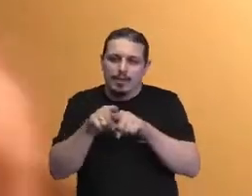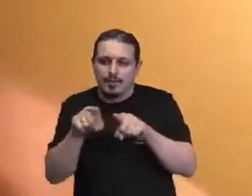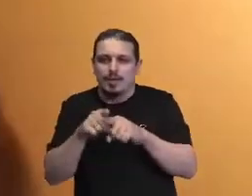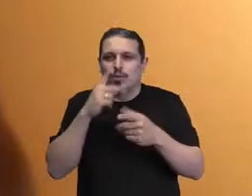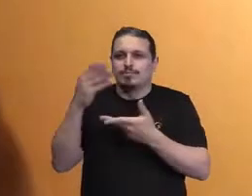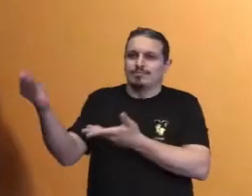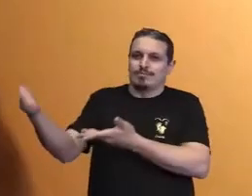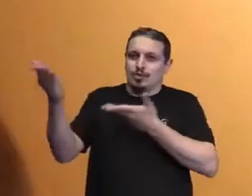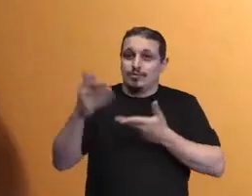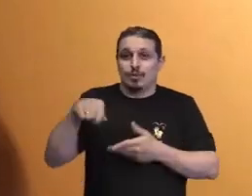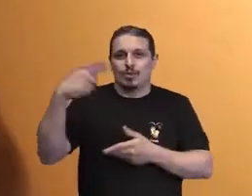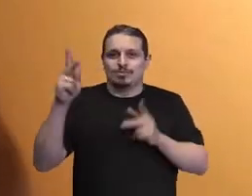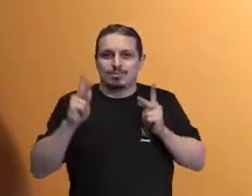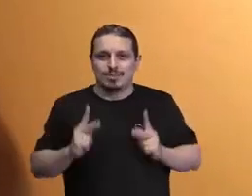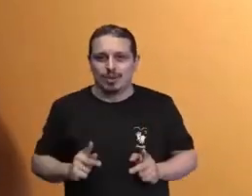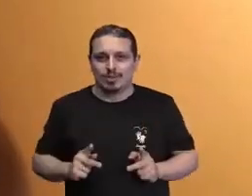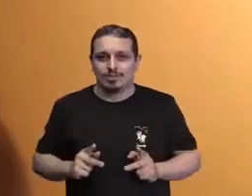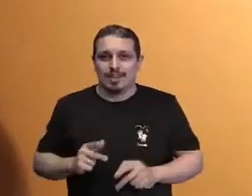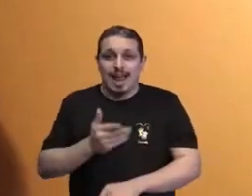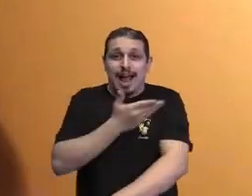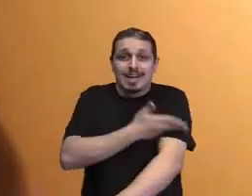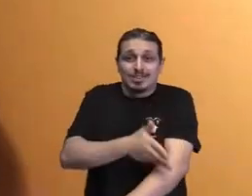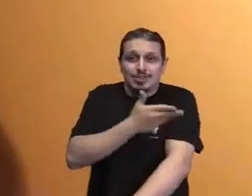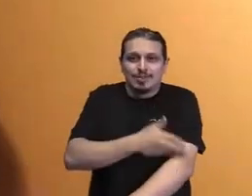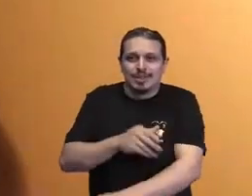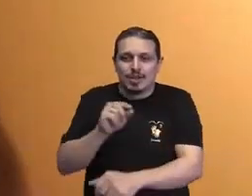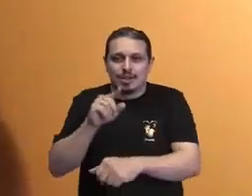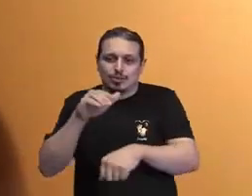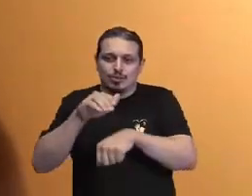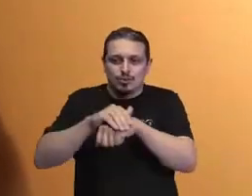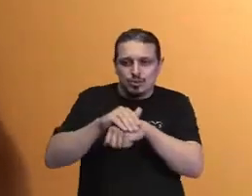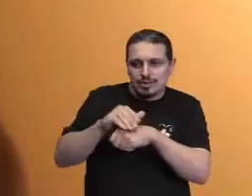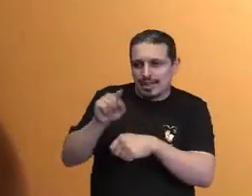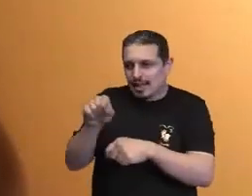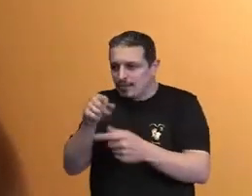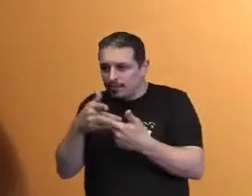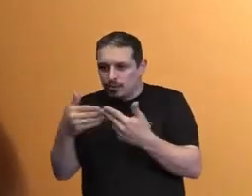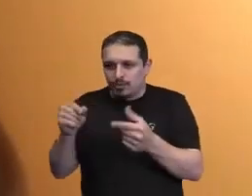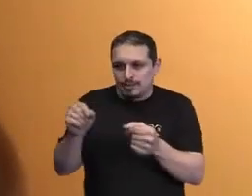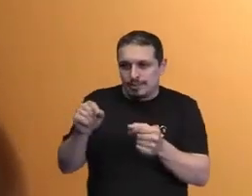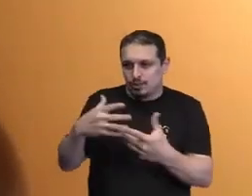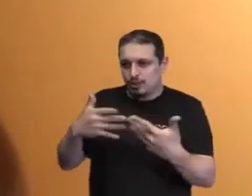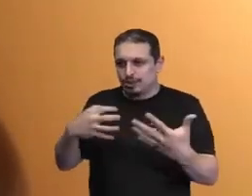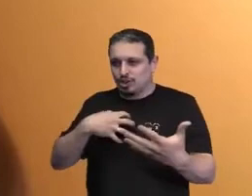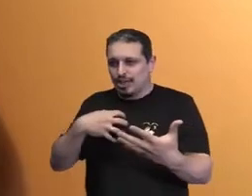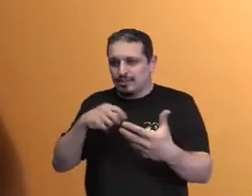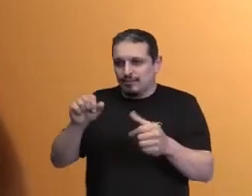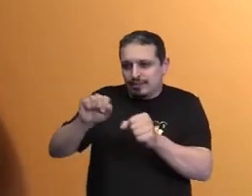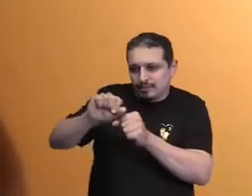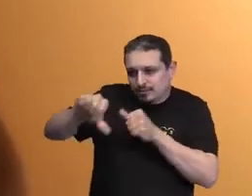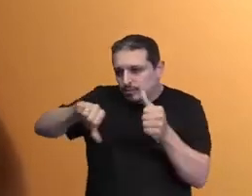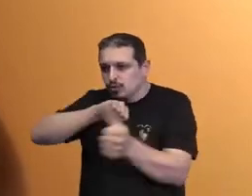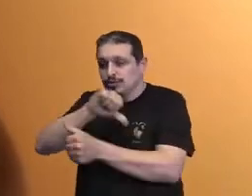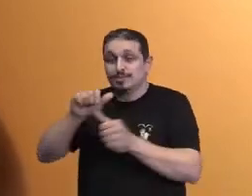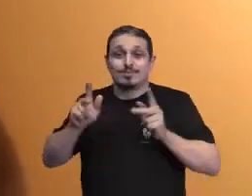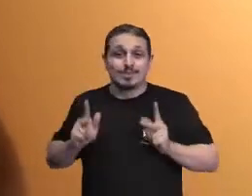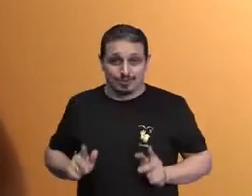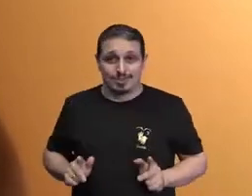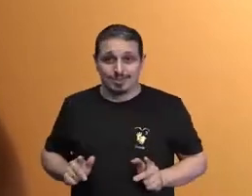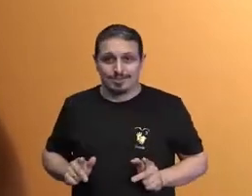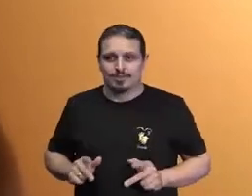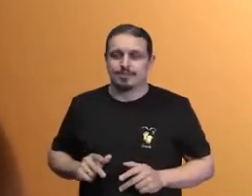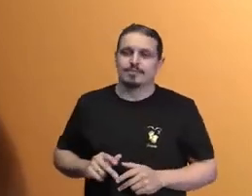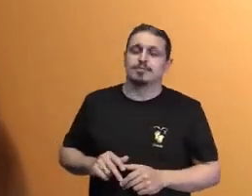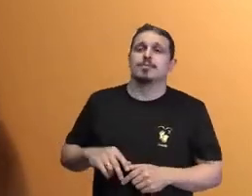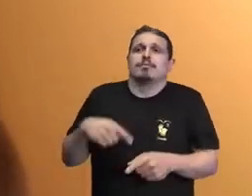senta onde você está habituado, ou habituado a sentar. Você nem come direito naquele dia, porque está habituado a comer